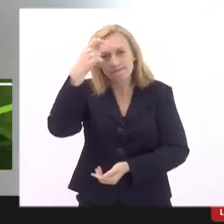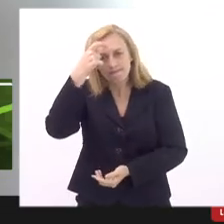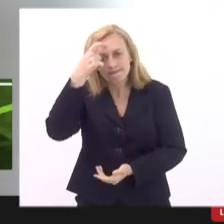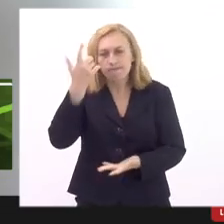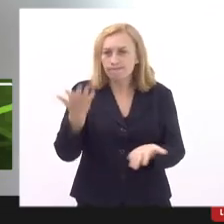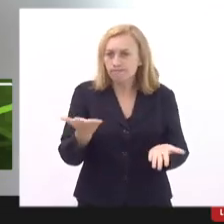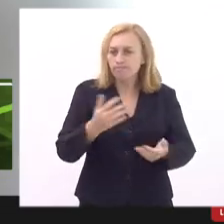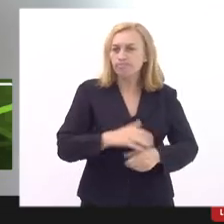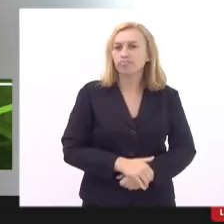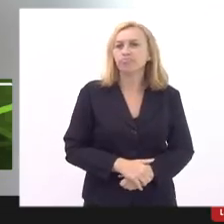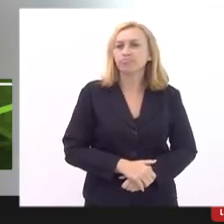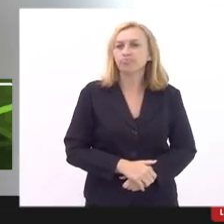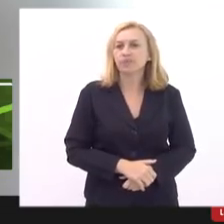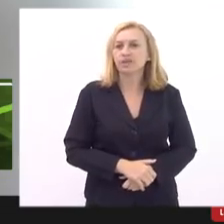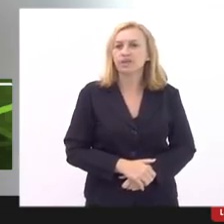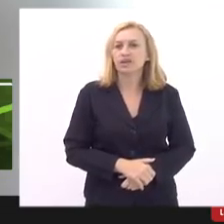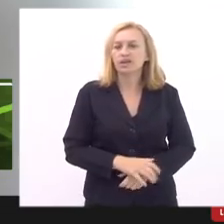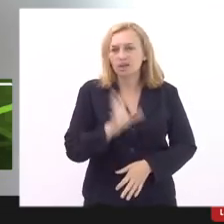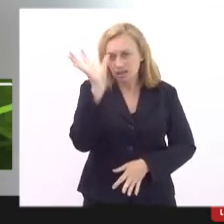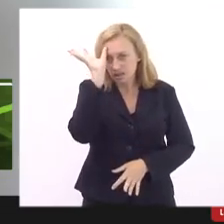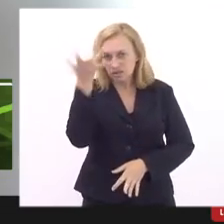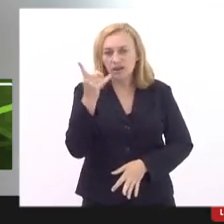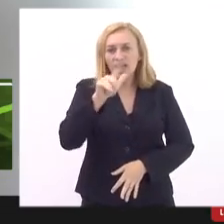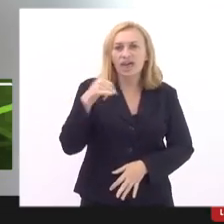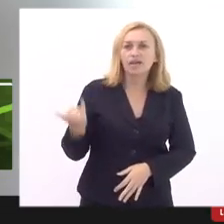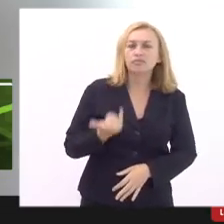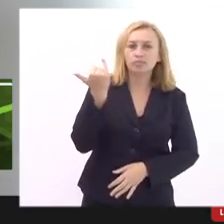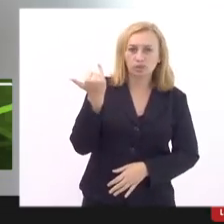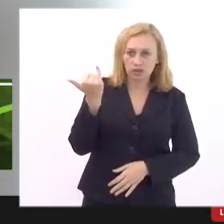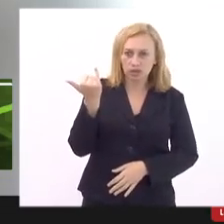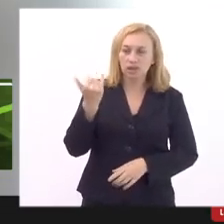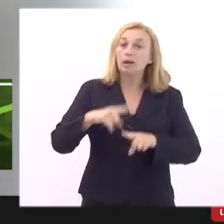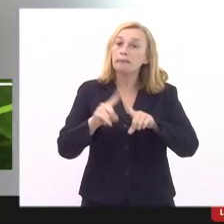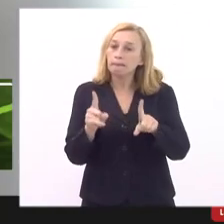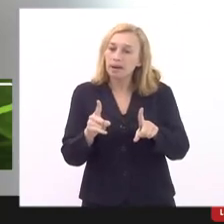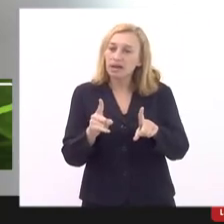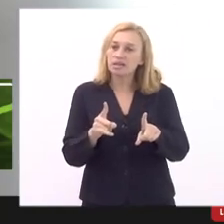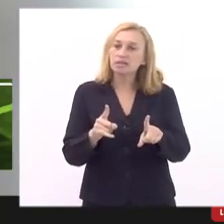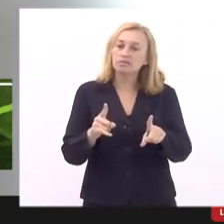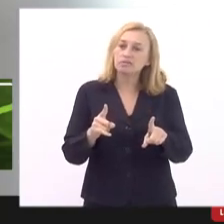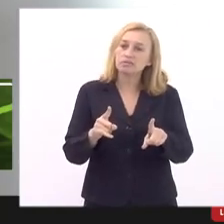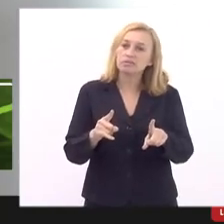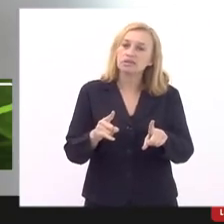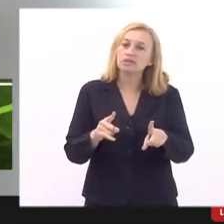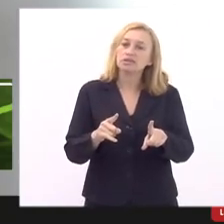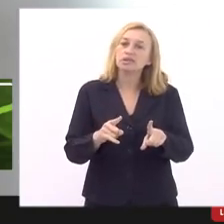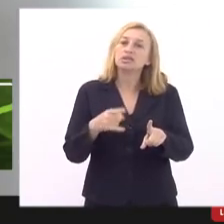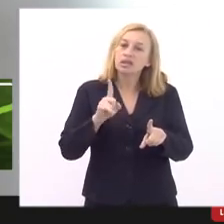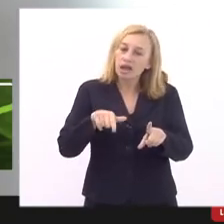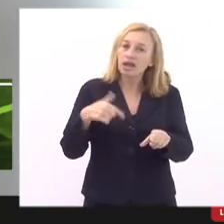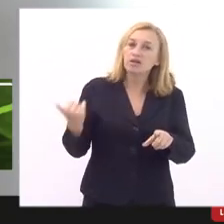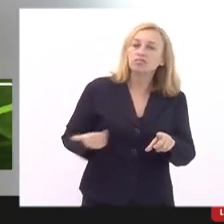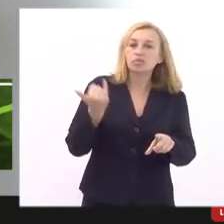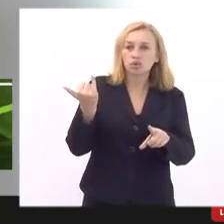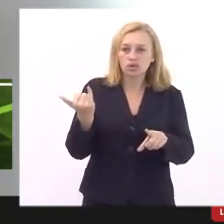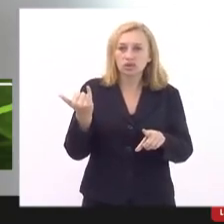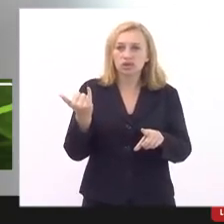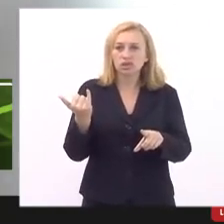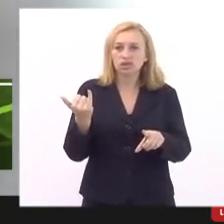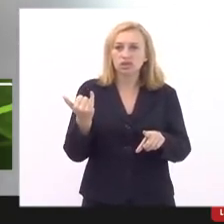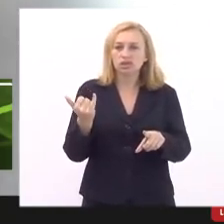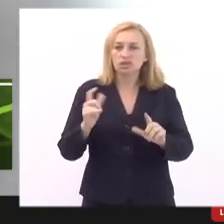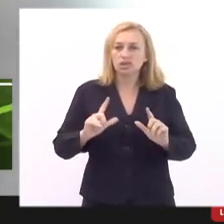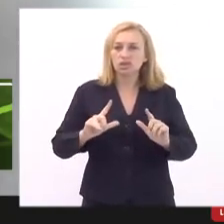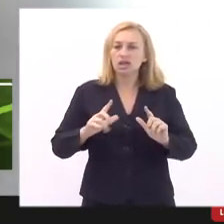feitos para solucionar é importantíssimo mas mais do que isso é importante agir